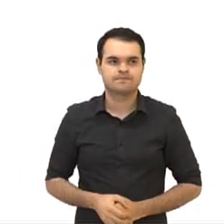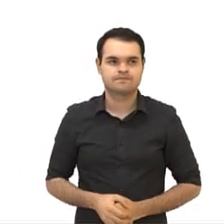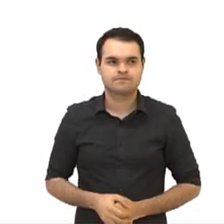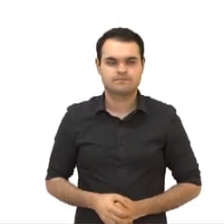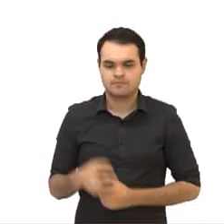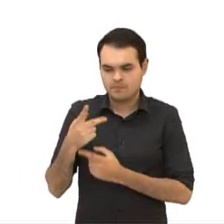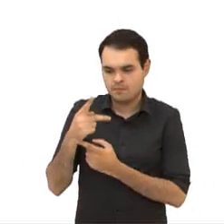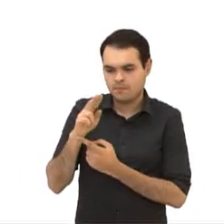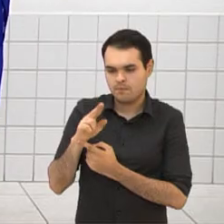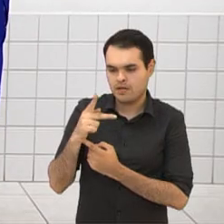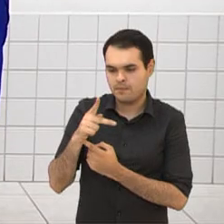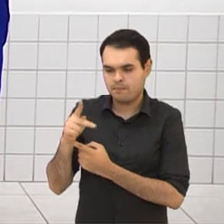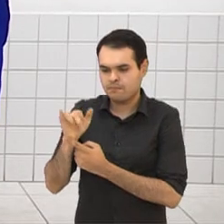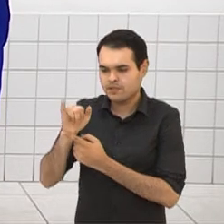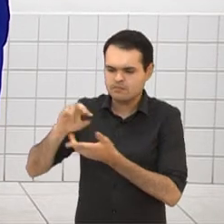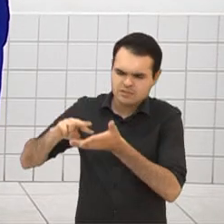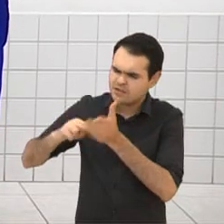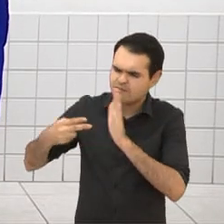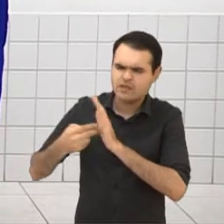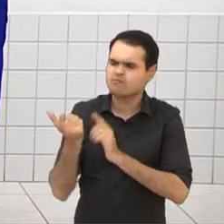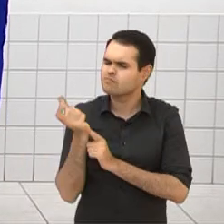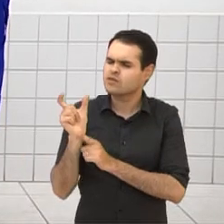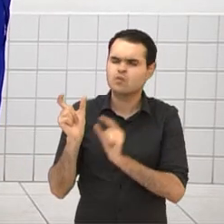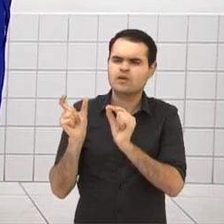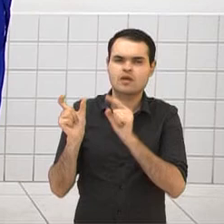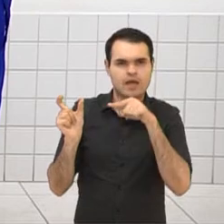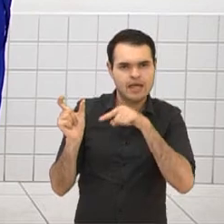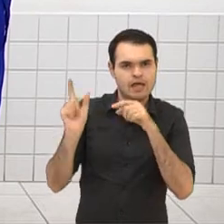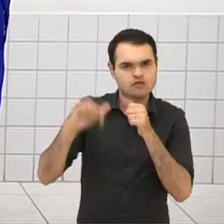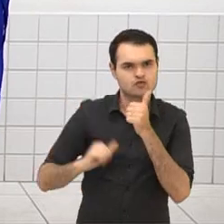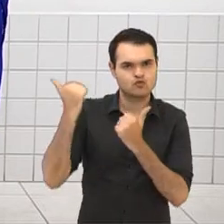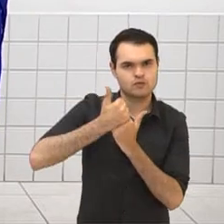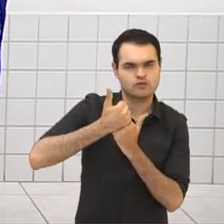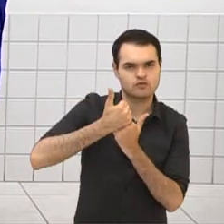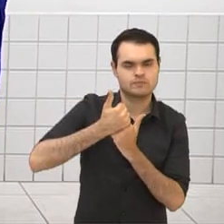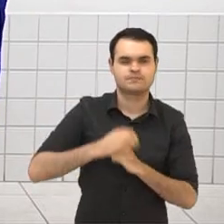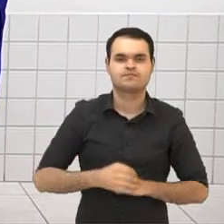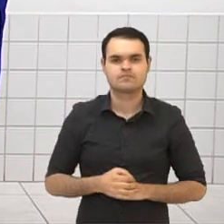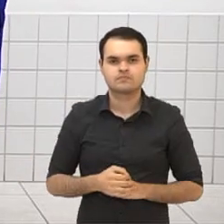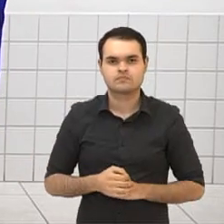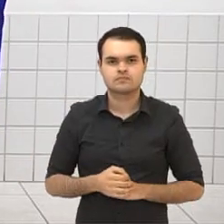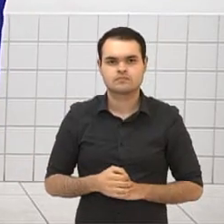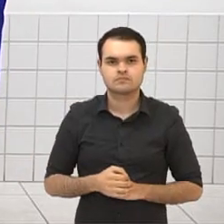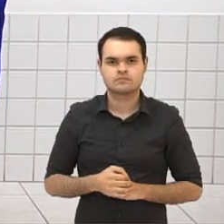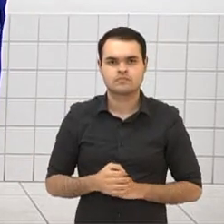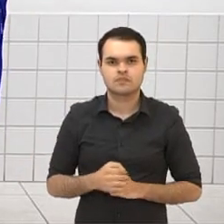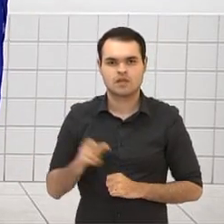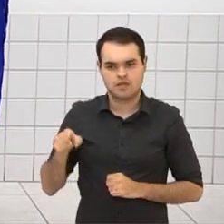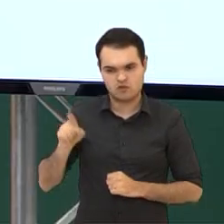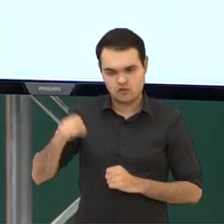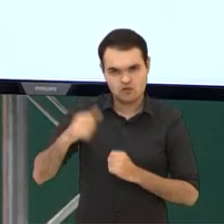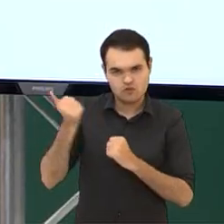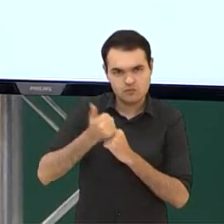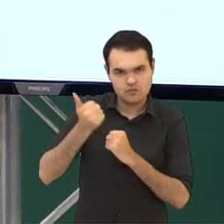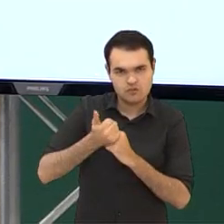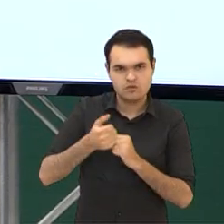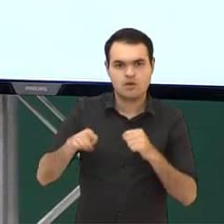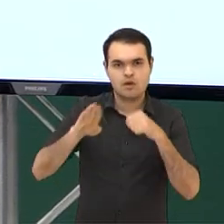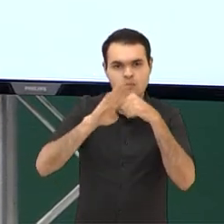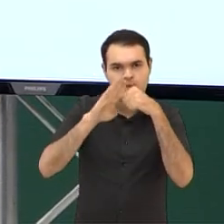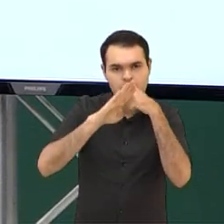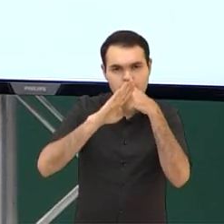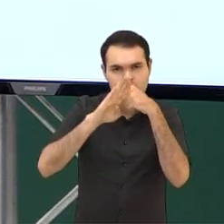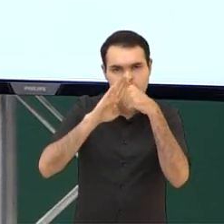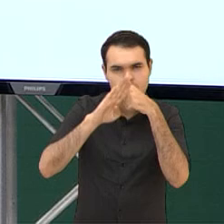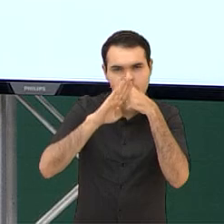Seguinte, a palavra Puppy, ela também funciona como um substantivo. E esse substantivo tem um outro significado além da expressão que a gente acabou de falar pra